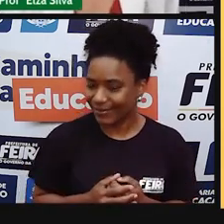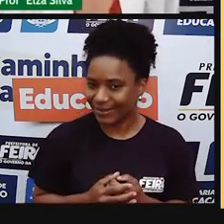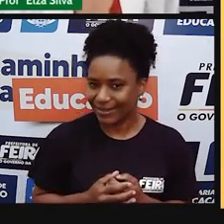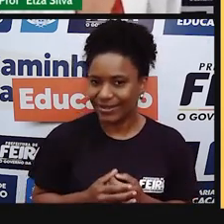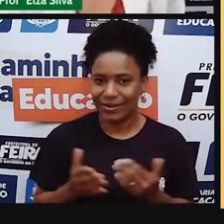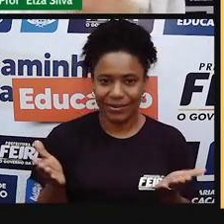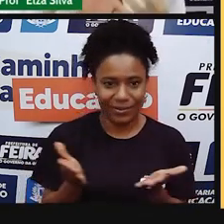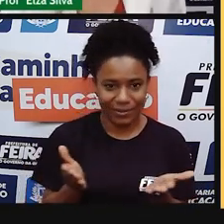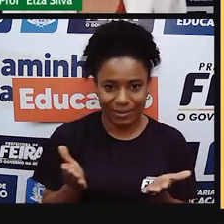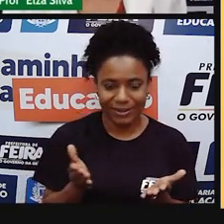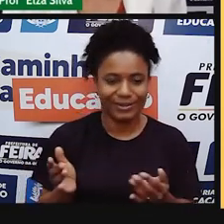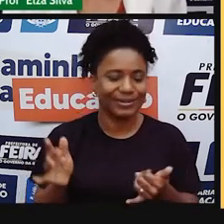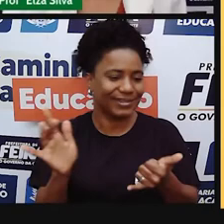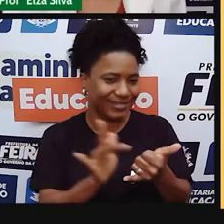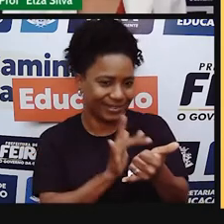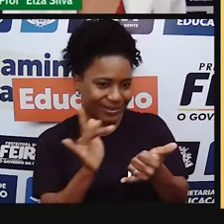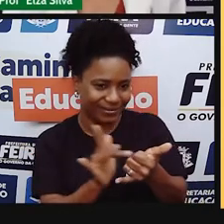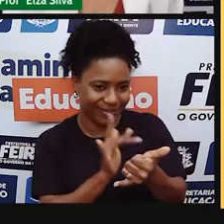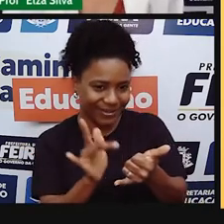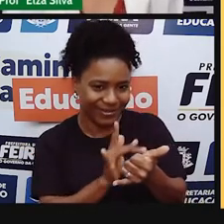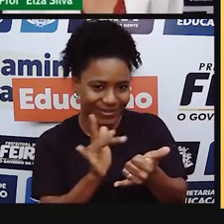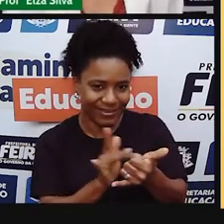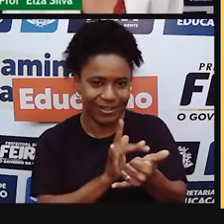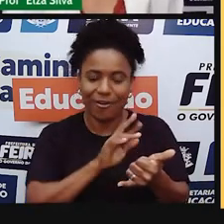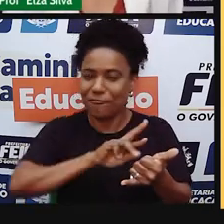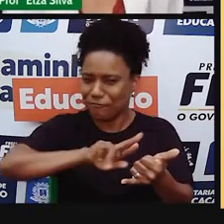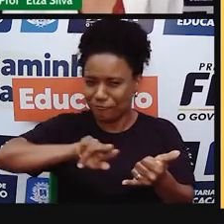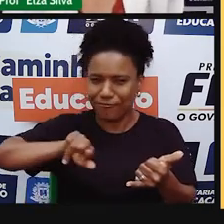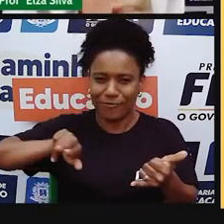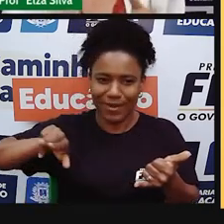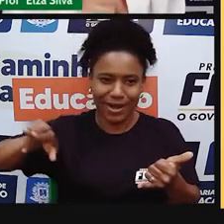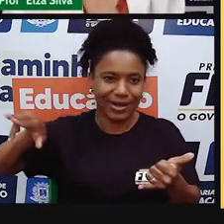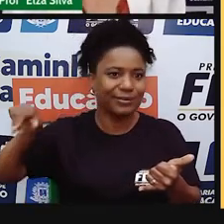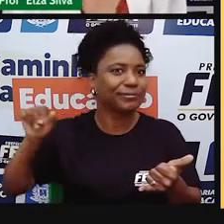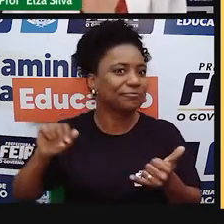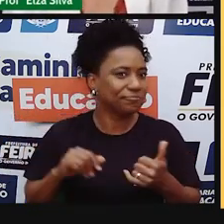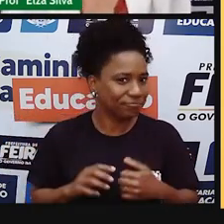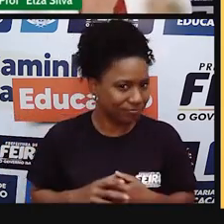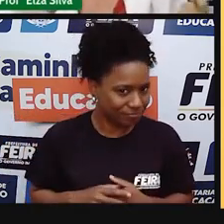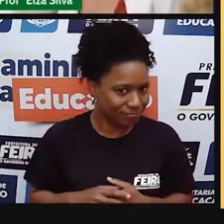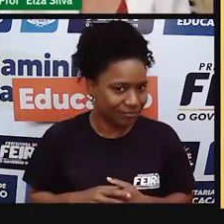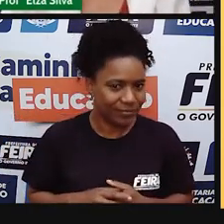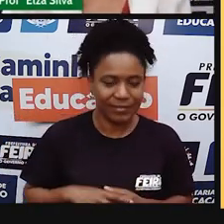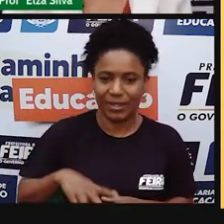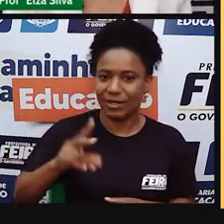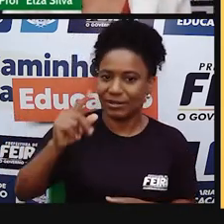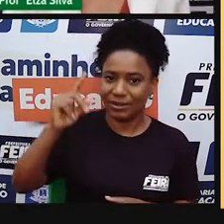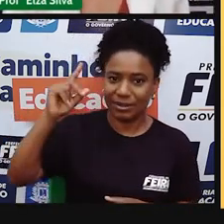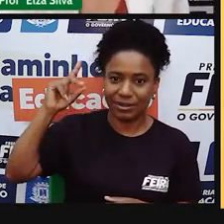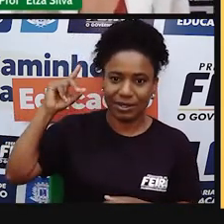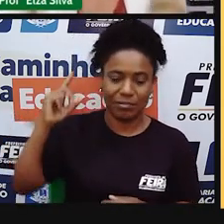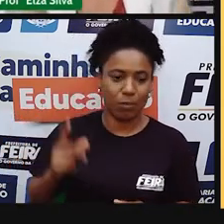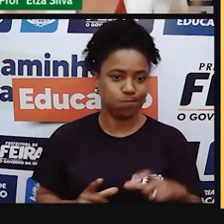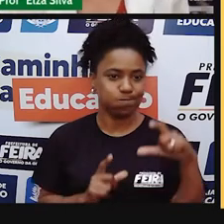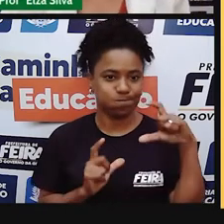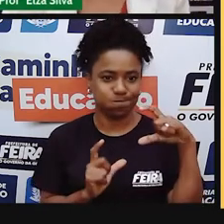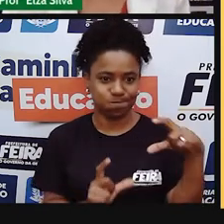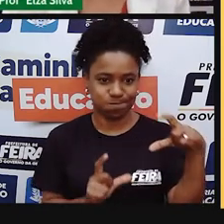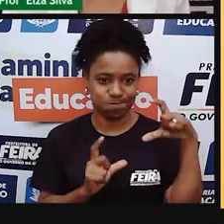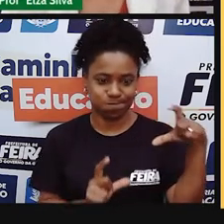E hoje nós temos os smartphones, não é verdade? Tem gente até que fala que antigamente o celular era um